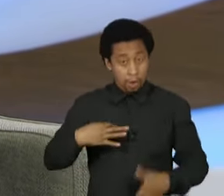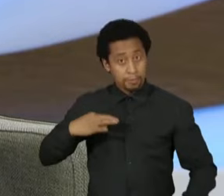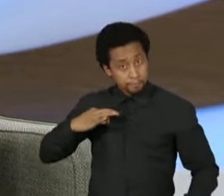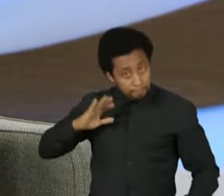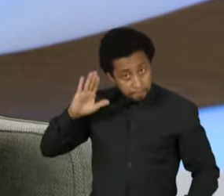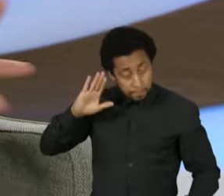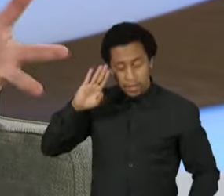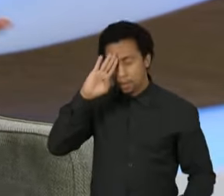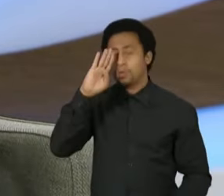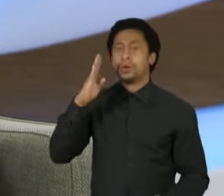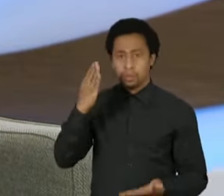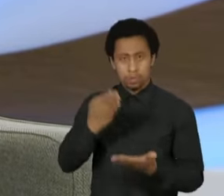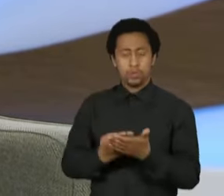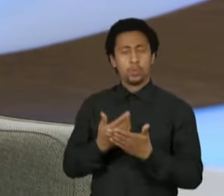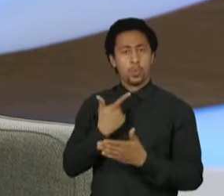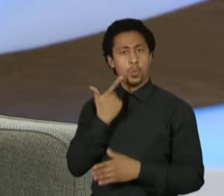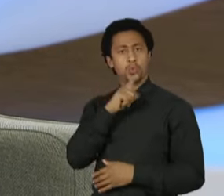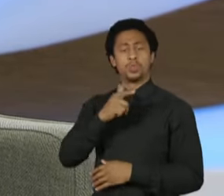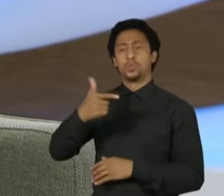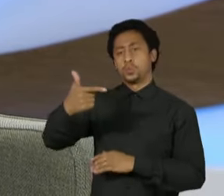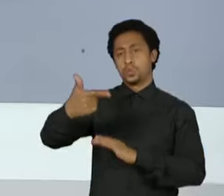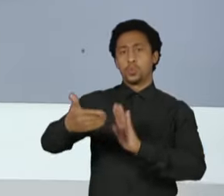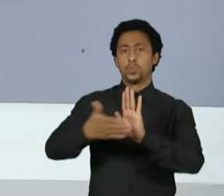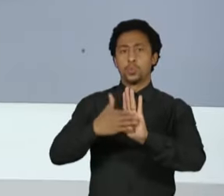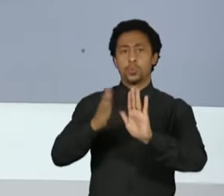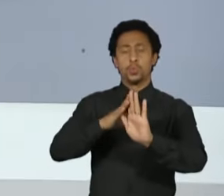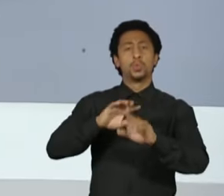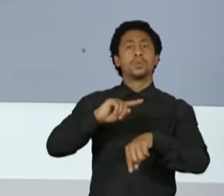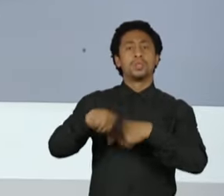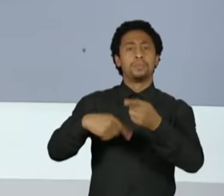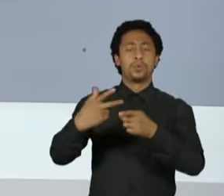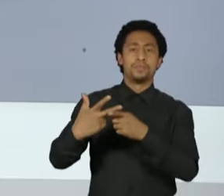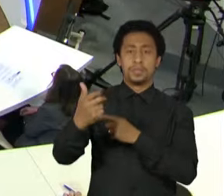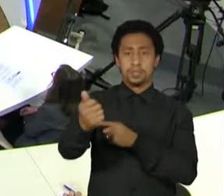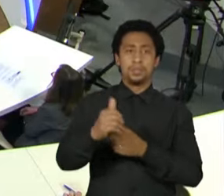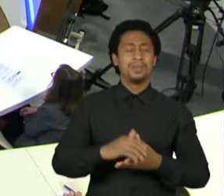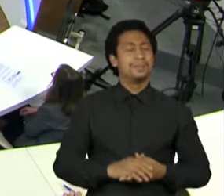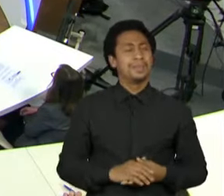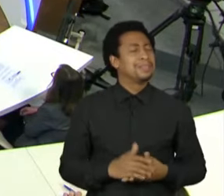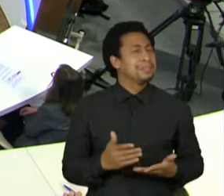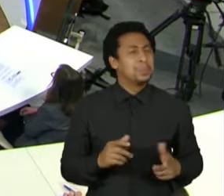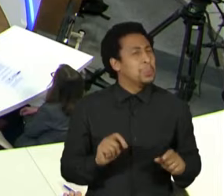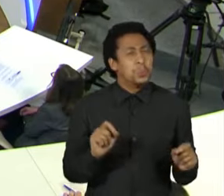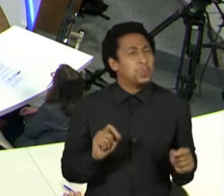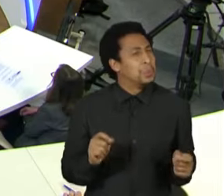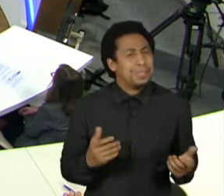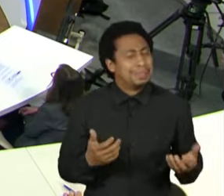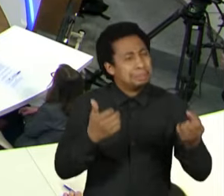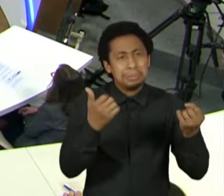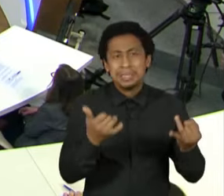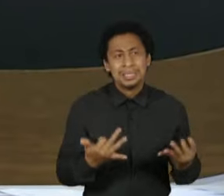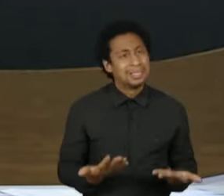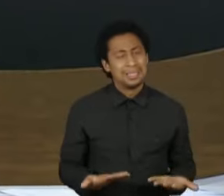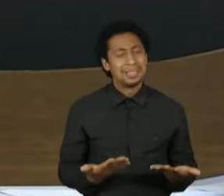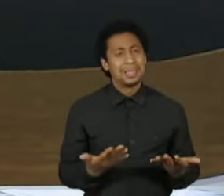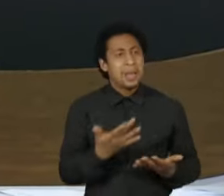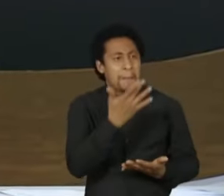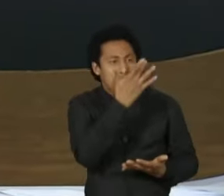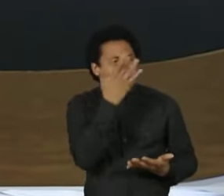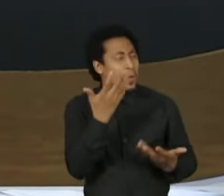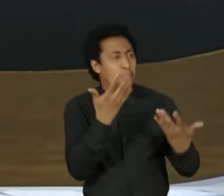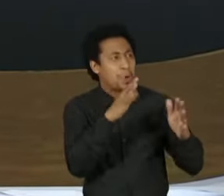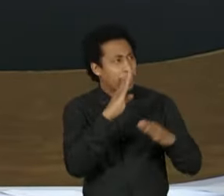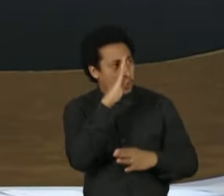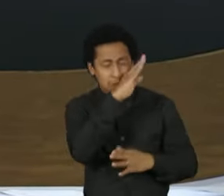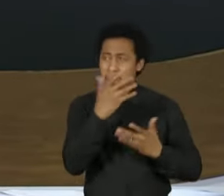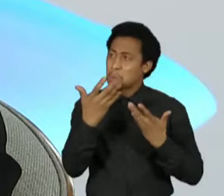de que tenho condições de chegar no segundo turno e ganhar as eleições. Mas o que a senhora, o que que explica a seu ver o fato de que esse eleitorado nem-nem está diminuindo em vez